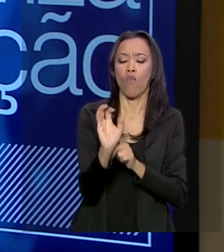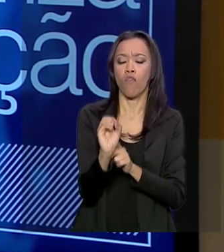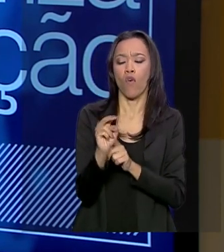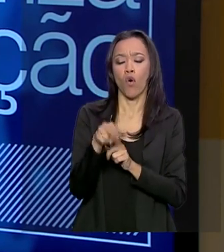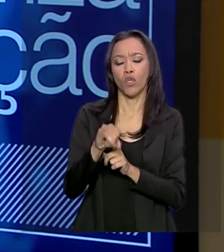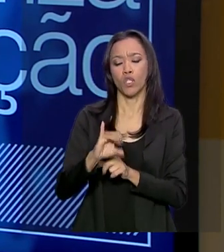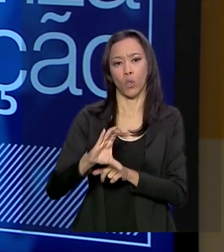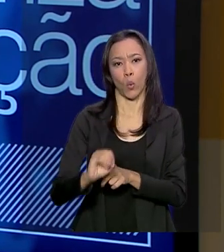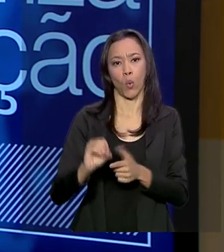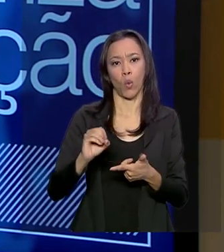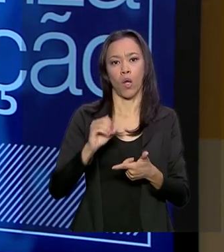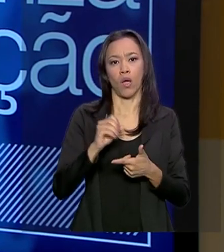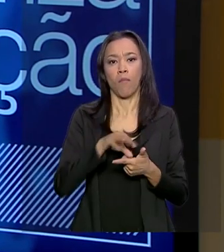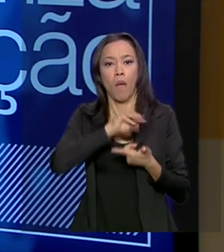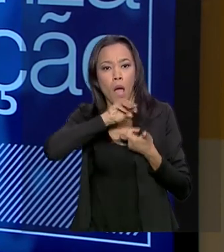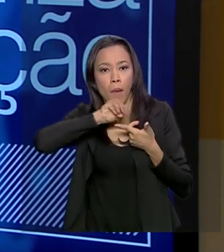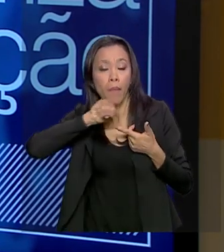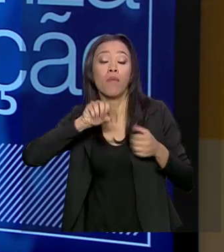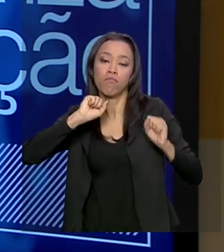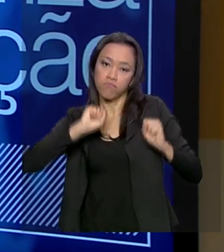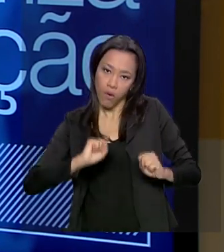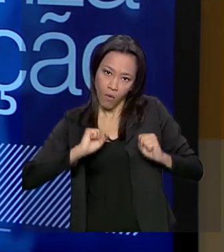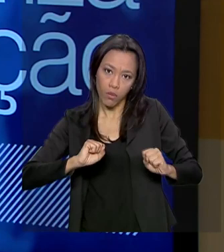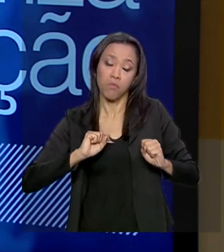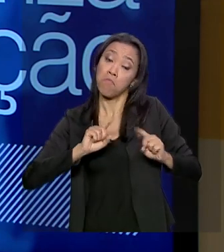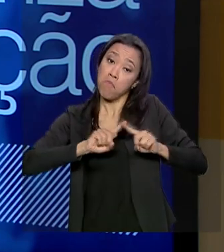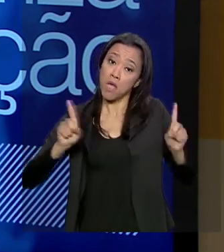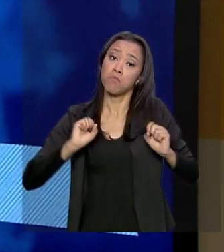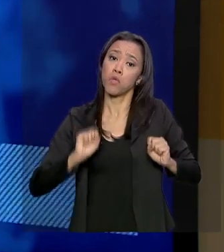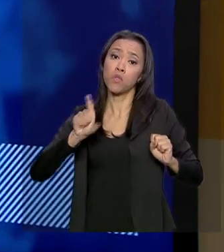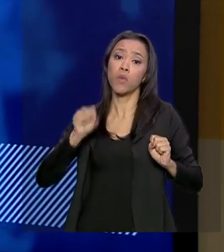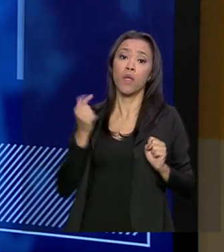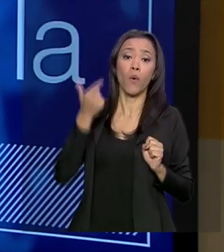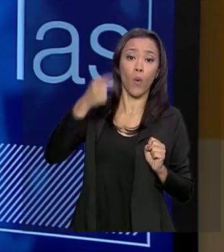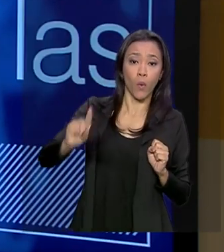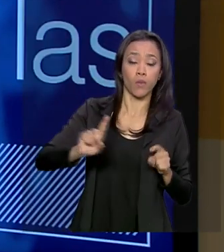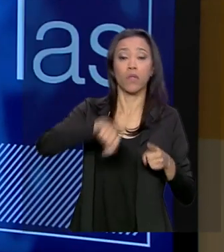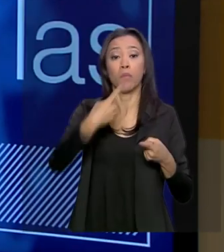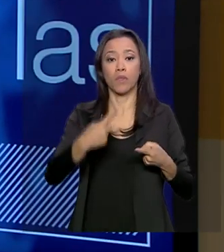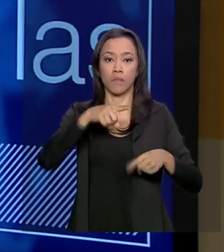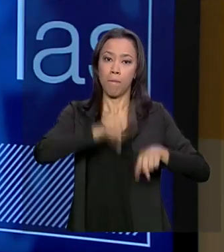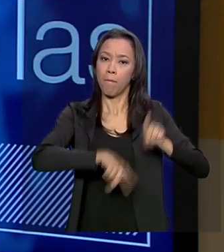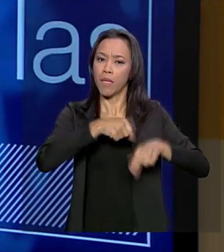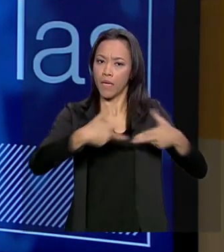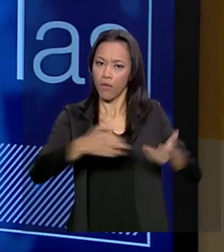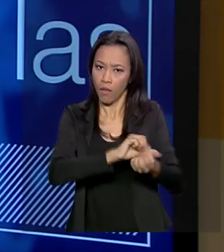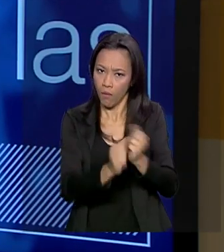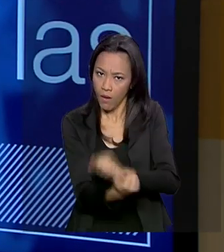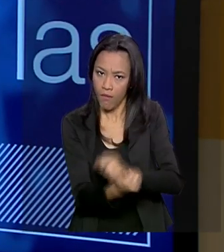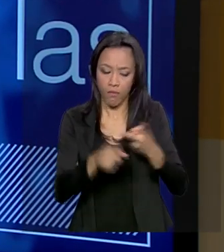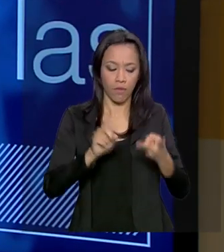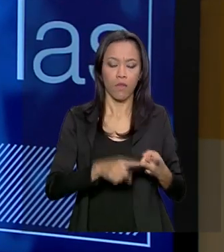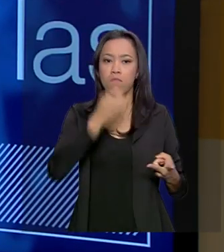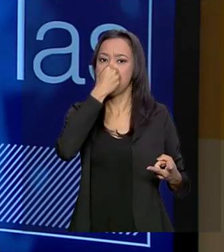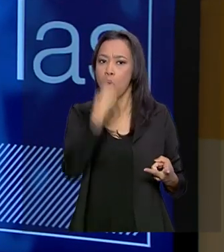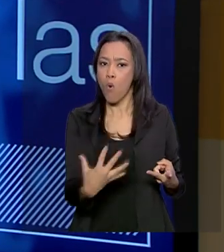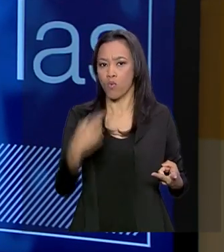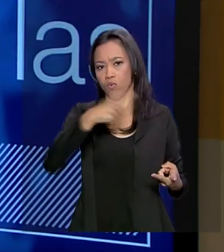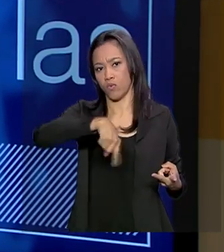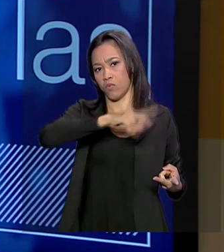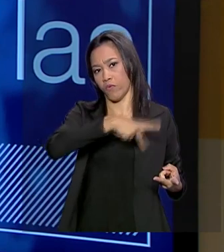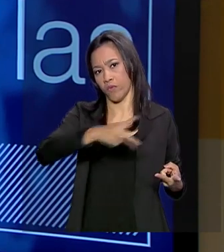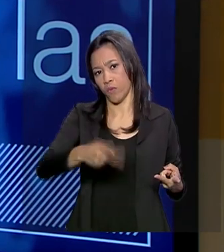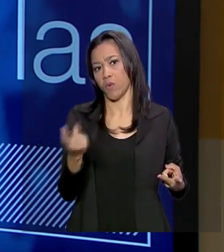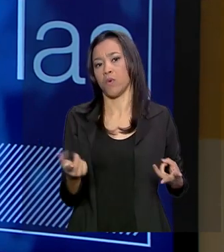mas pode adotar outro qualquer. Depois, ter o material adequado, ter bons professores, você ter um